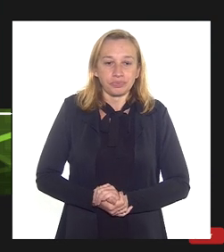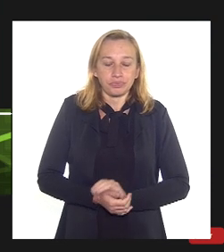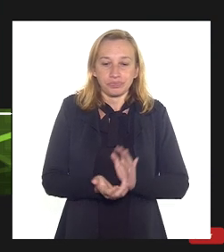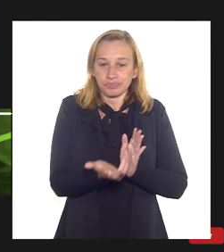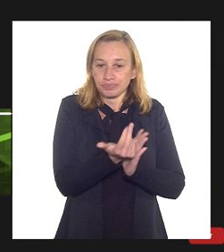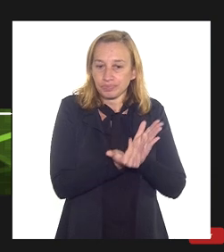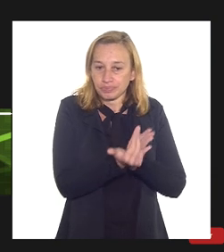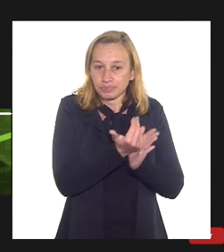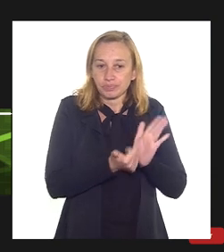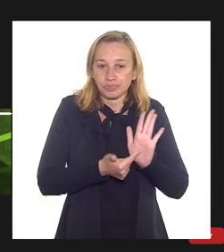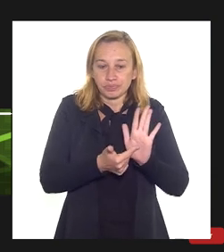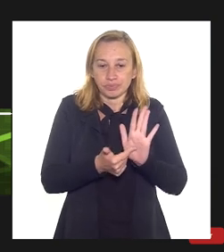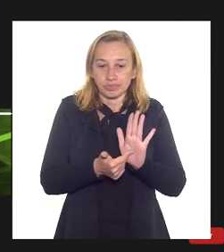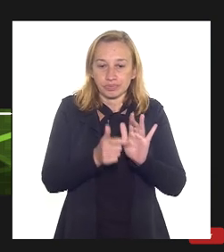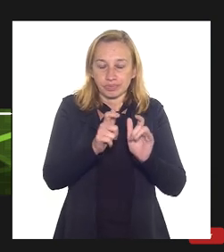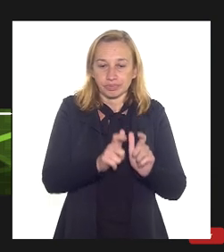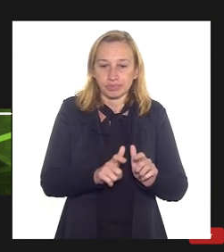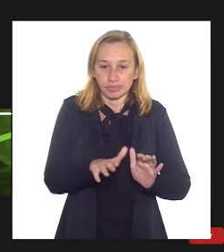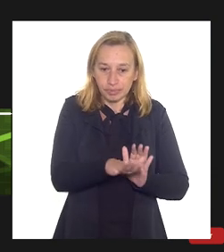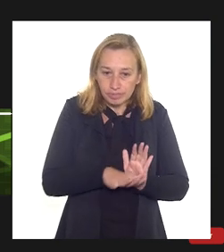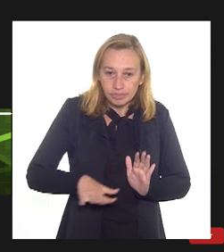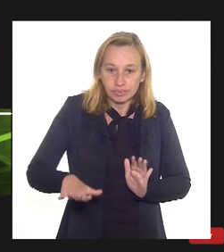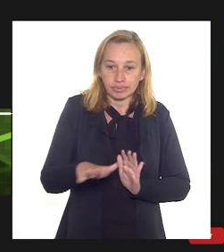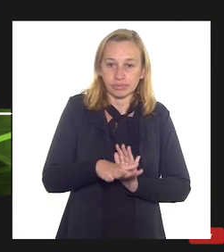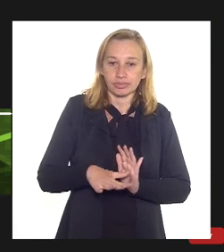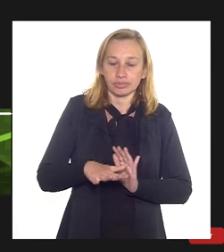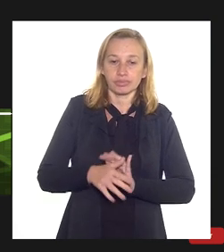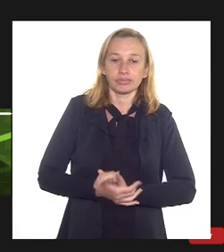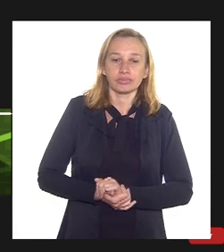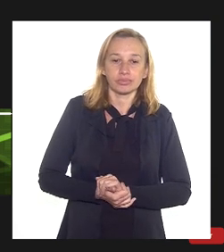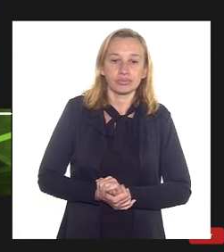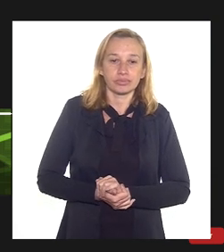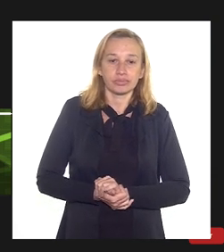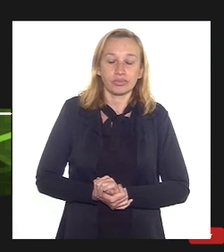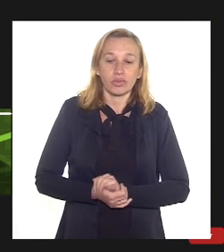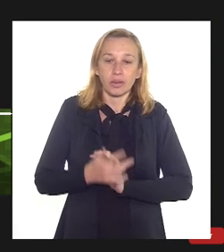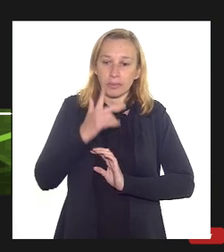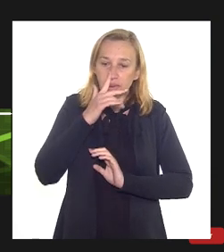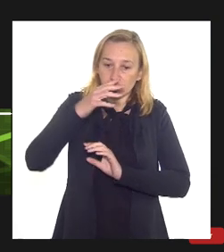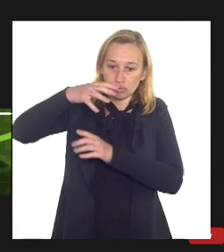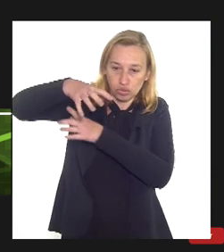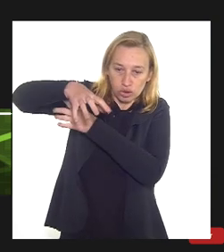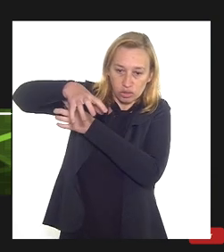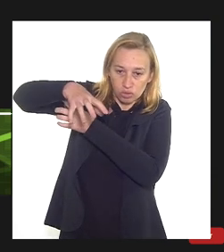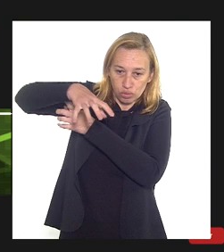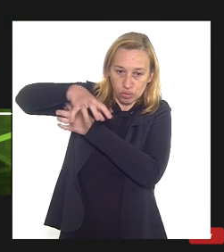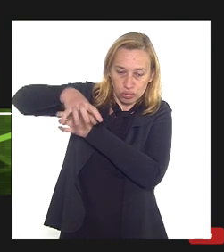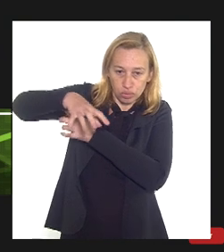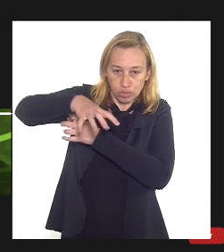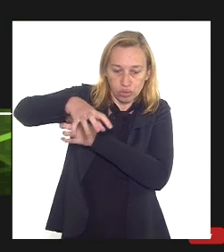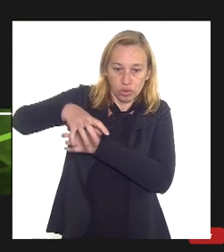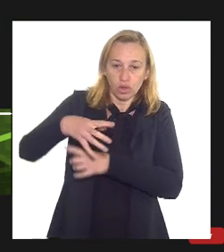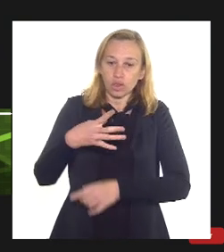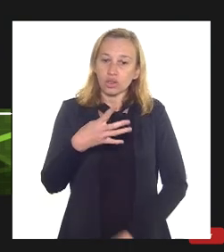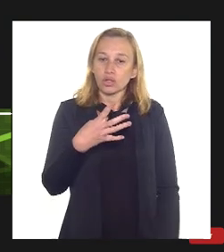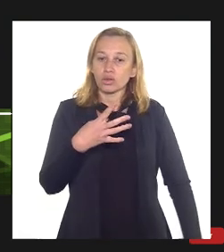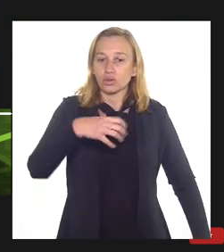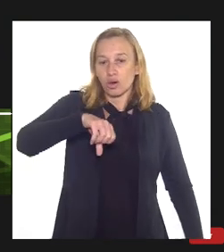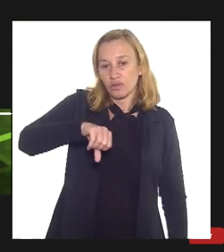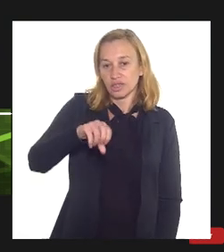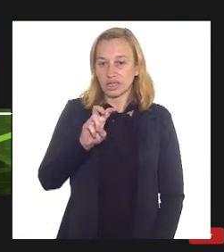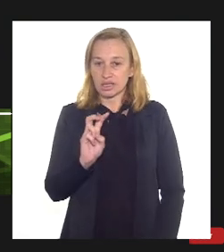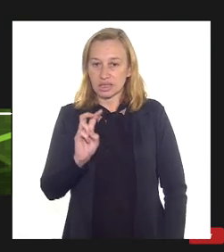área do terreno vista de cima, como se fosse uma vista de um mapa aéreo. Ela tem uma área de 45 quilômetros quadrados,